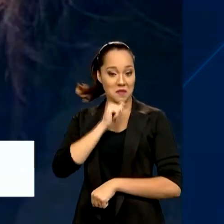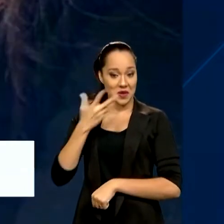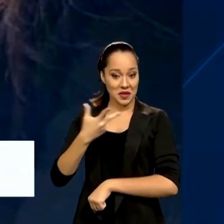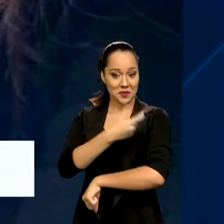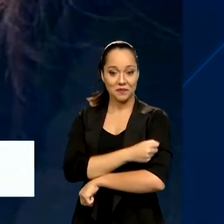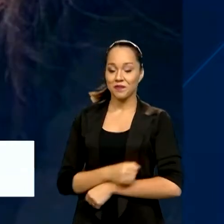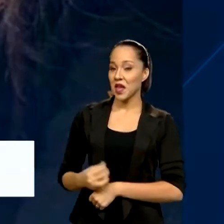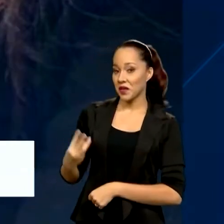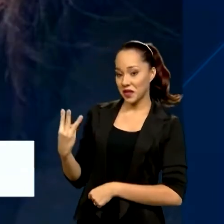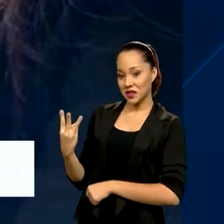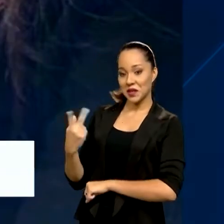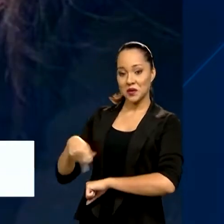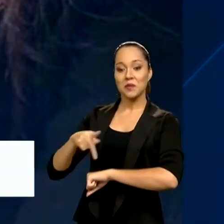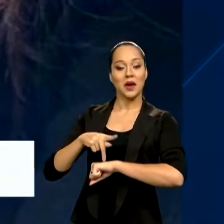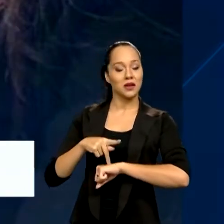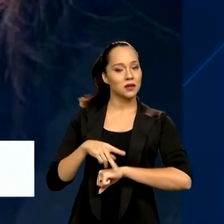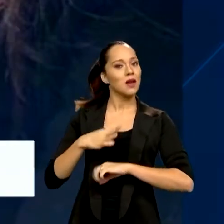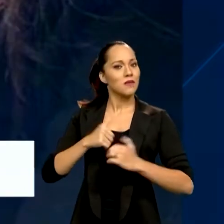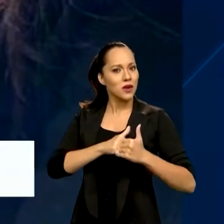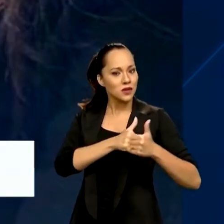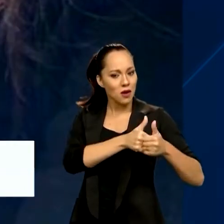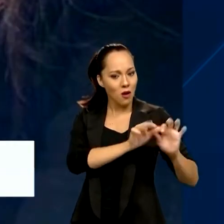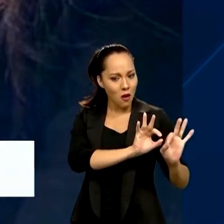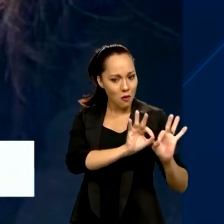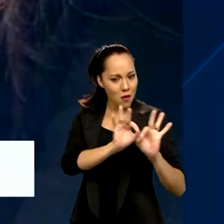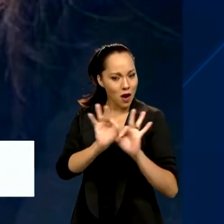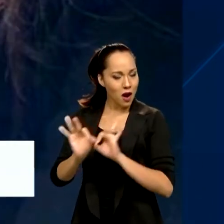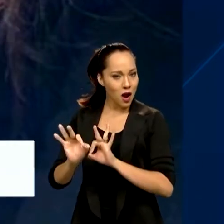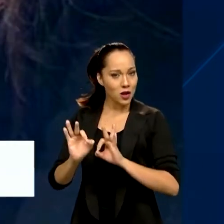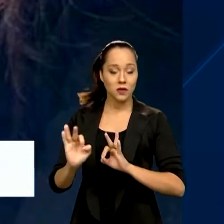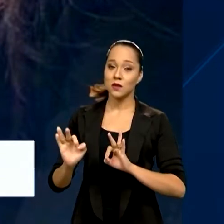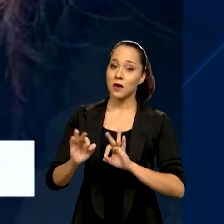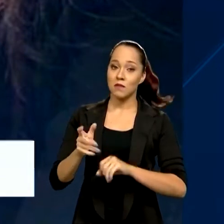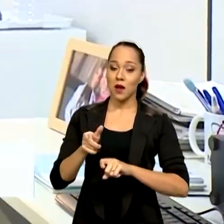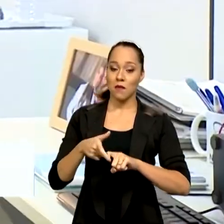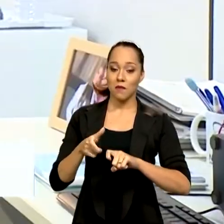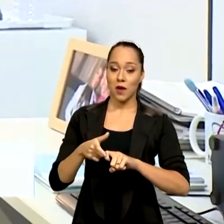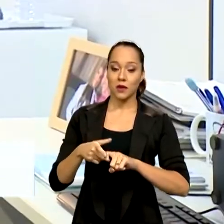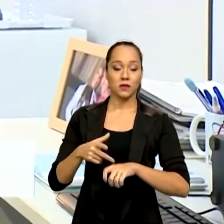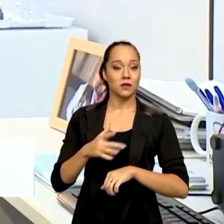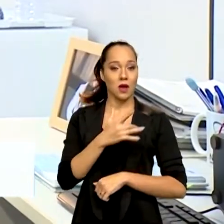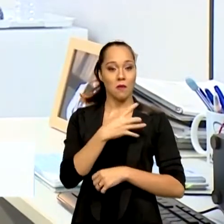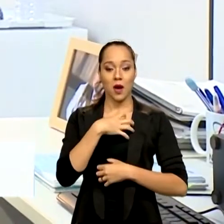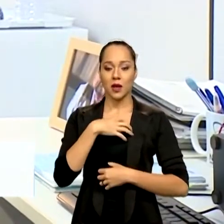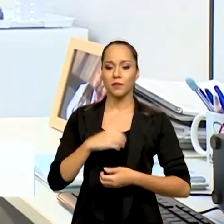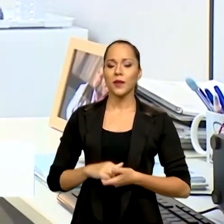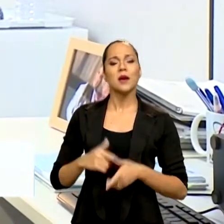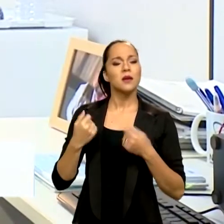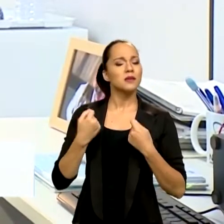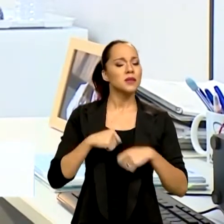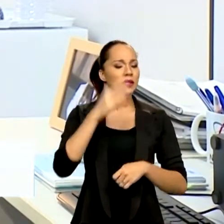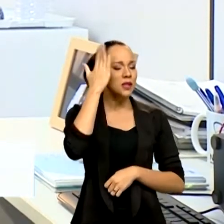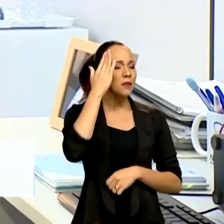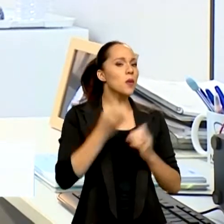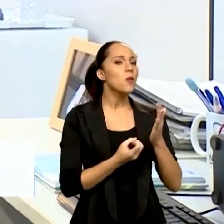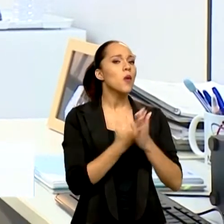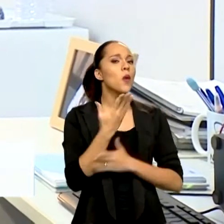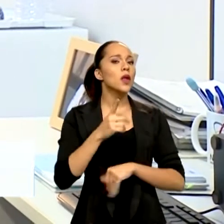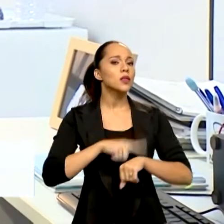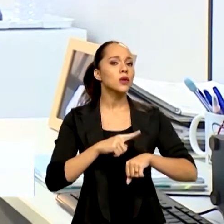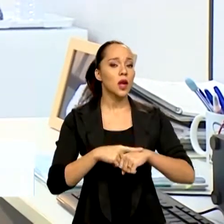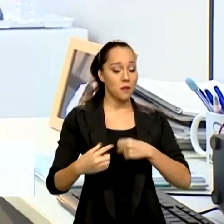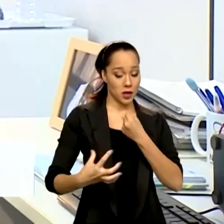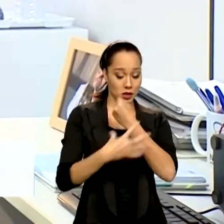O caso é o terceiro no país e vai ser acompanhado pelas autoridades sanitárias da Bahia. Precisamos saber por quanto tempo esse anticorpo